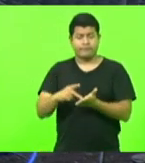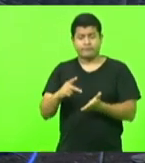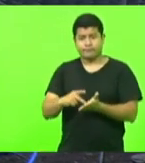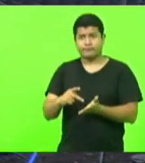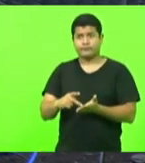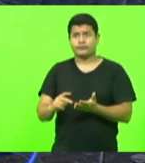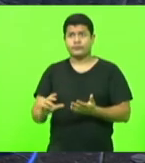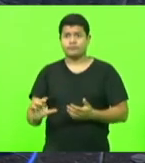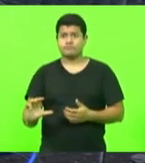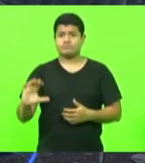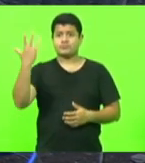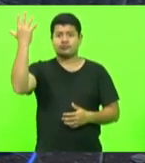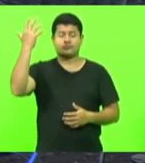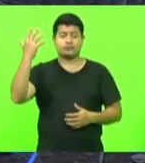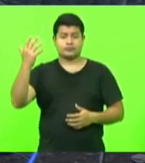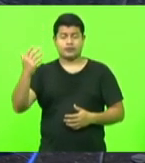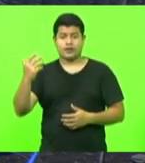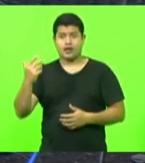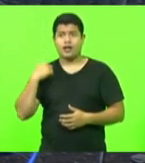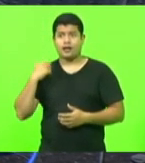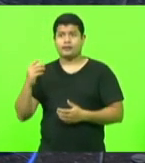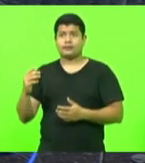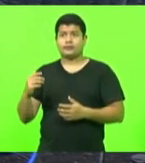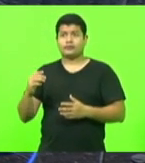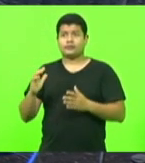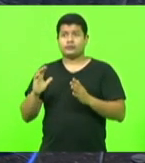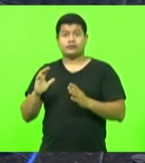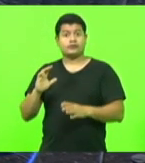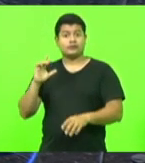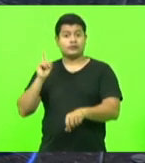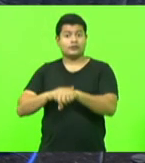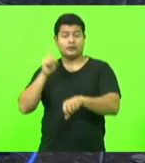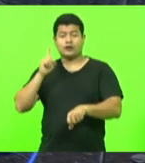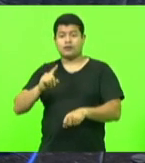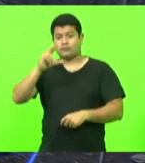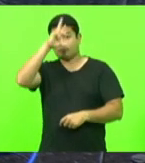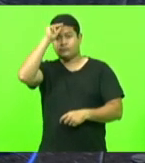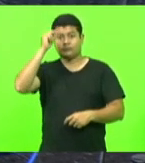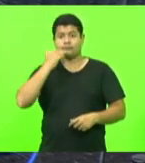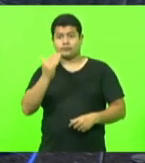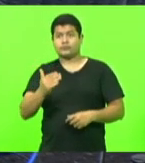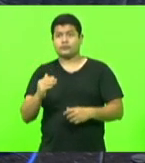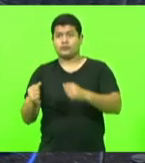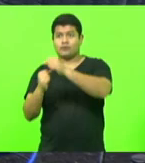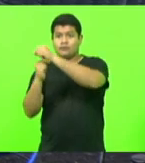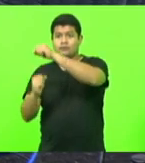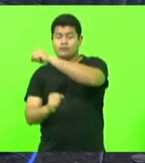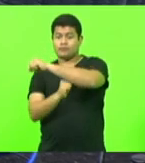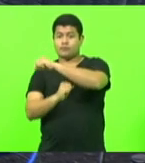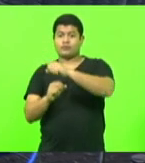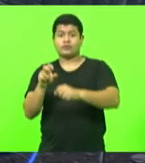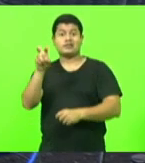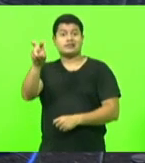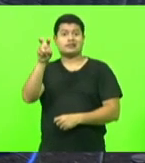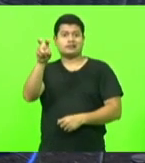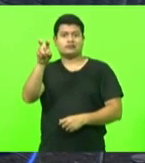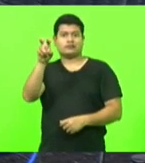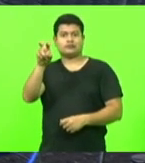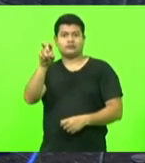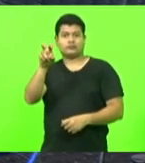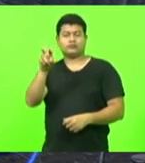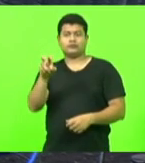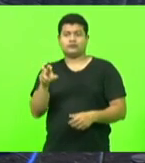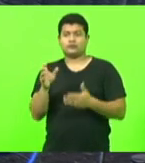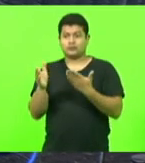depois veio ao conhecimento, mas já de imediato o prefeito nos solicitou a questão das pontes, são cinco pedidos que a prefeitura já fez